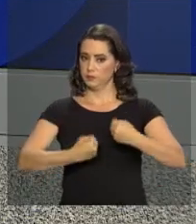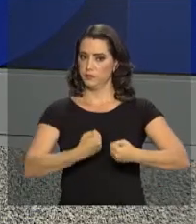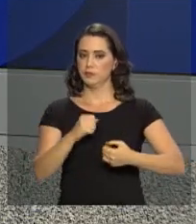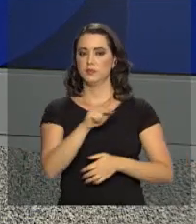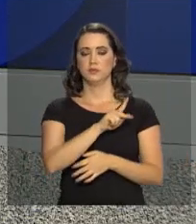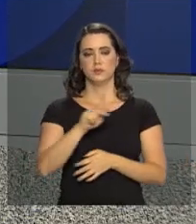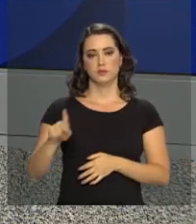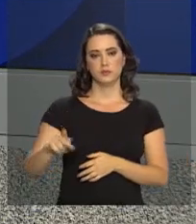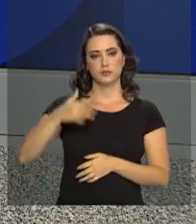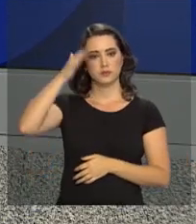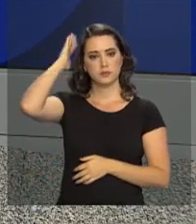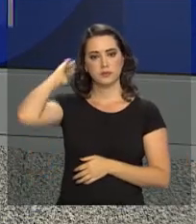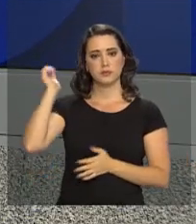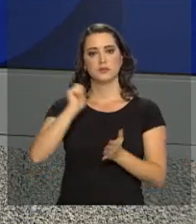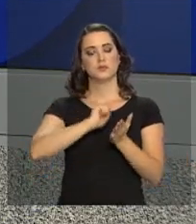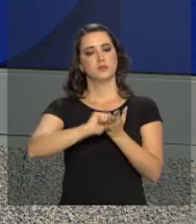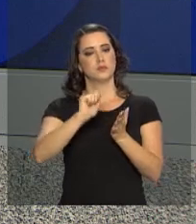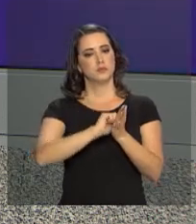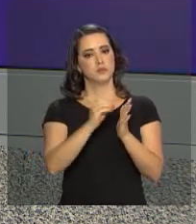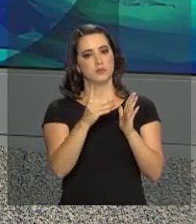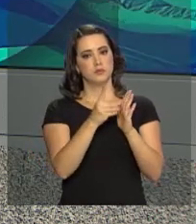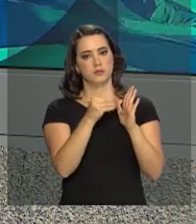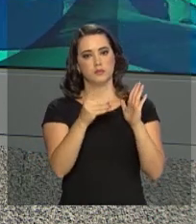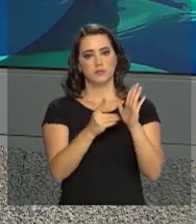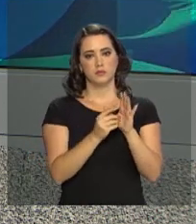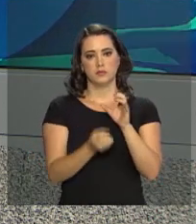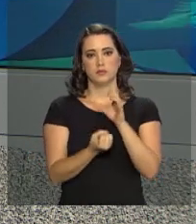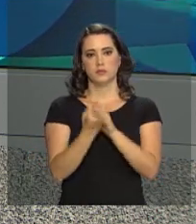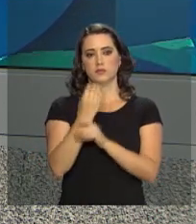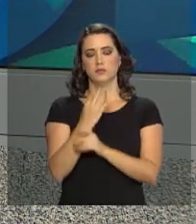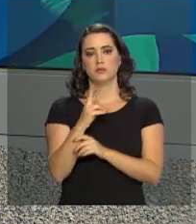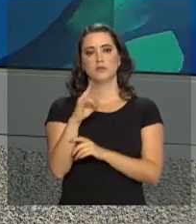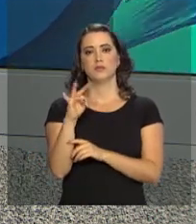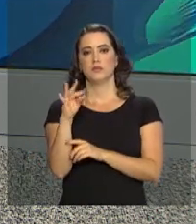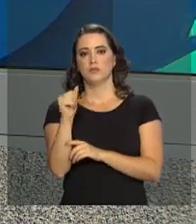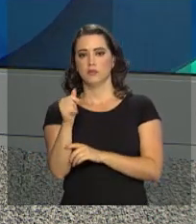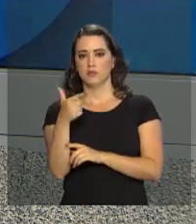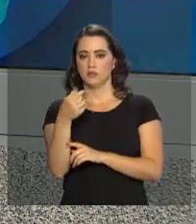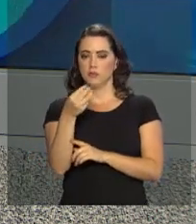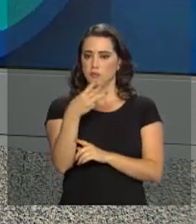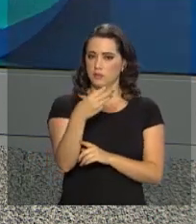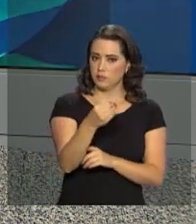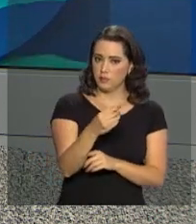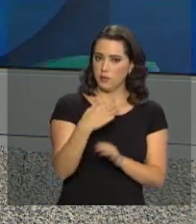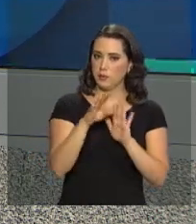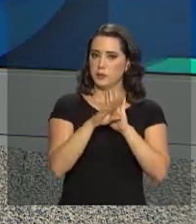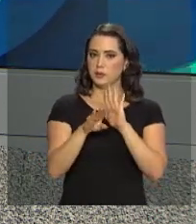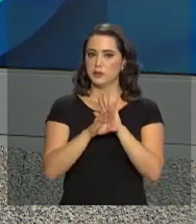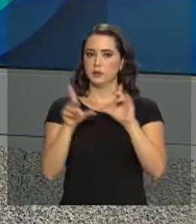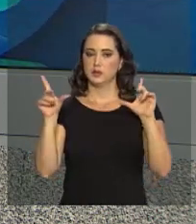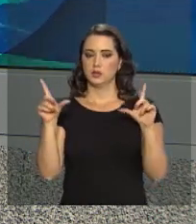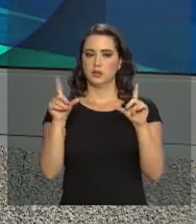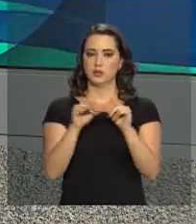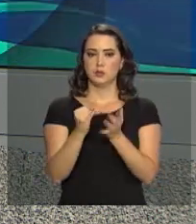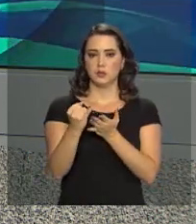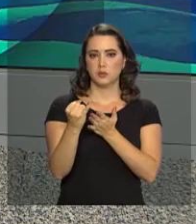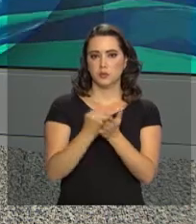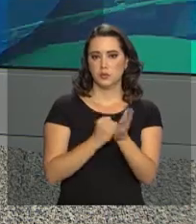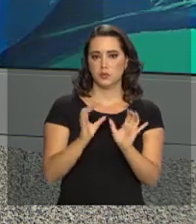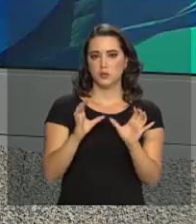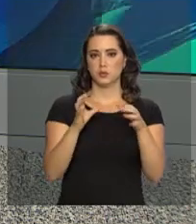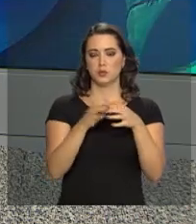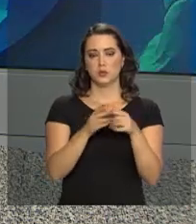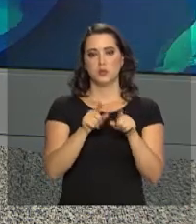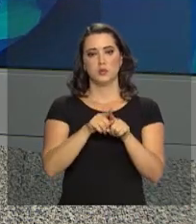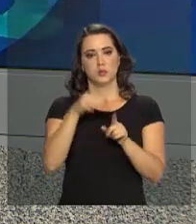automobilística, o presidente Michel Temer assinou o decreto que cria o Rota 2030, programa que reduz tributos para o